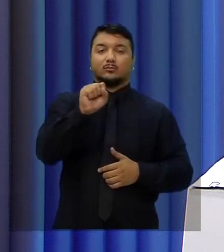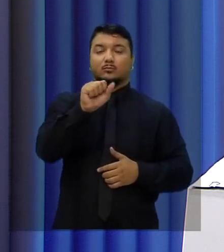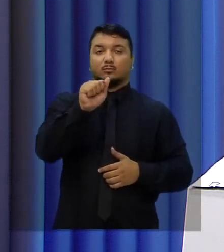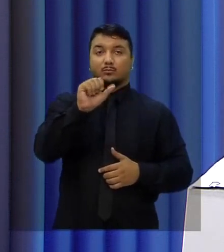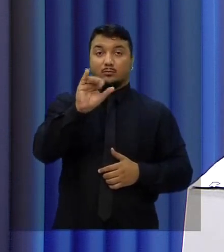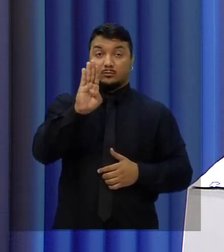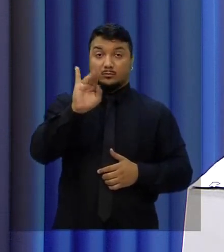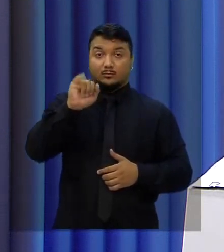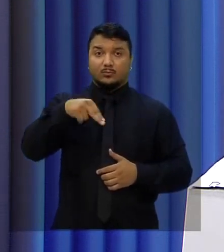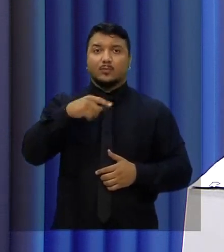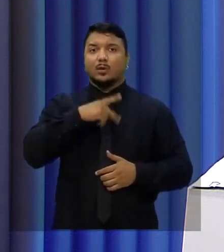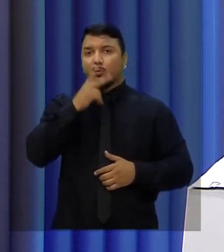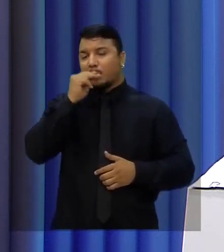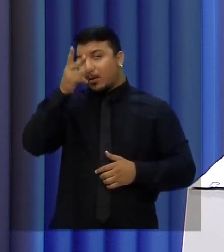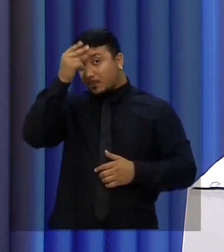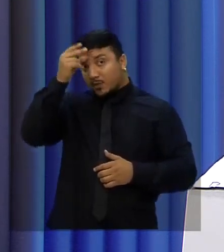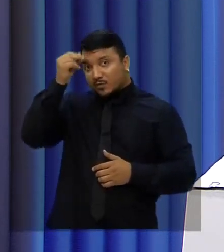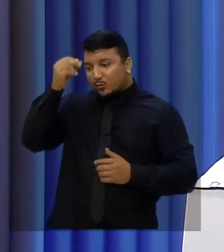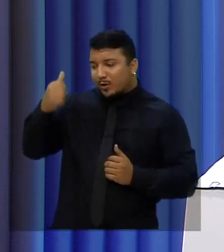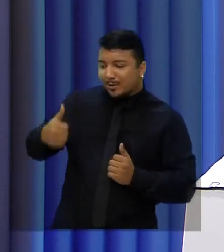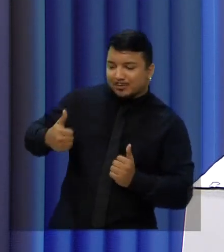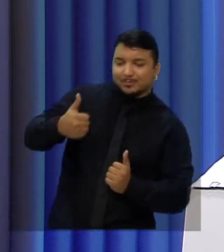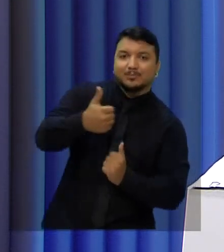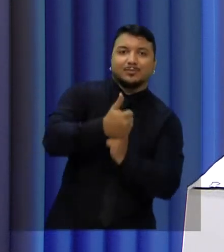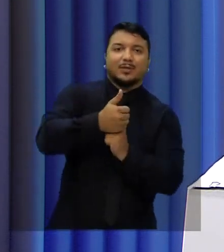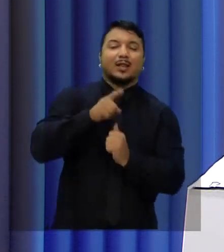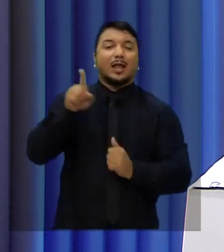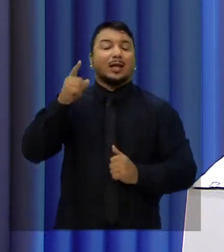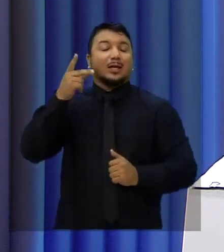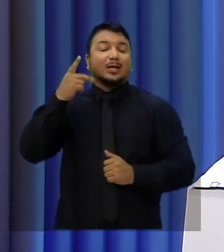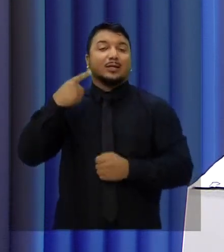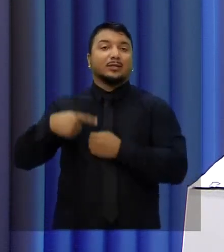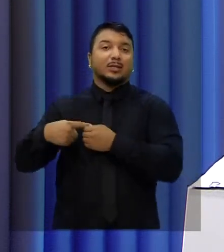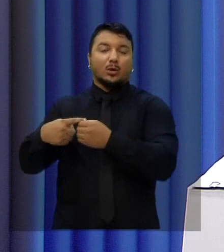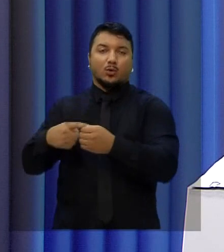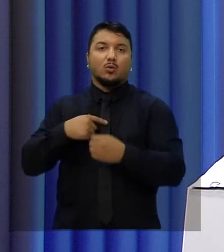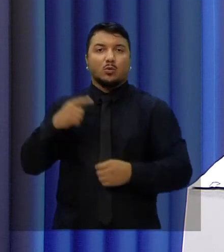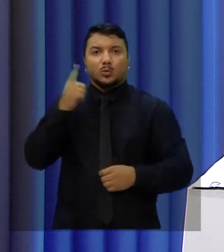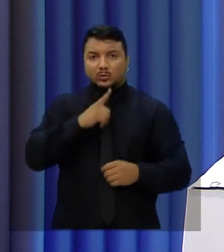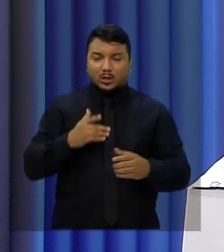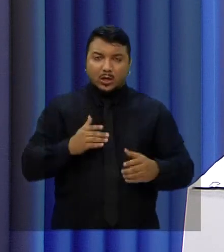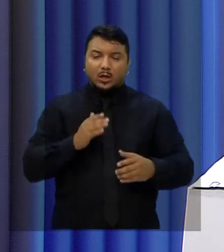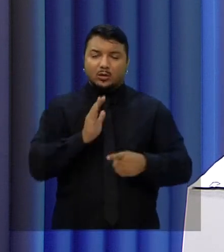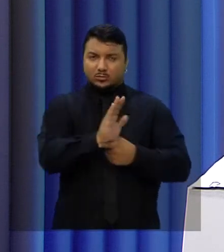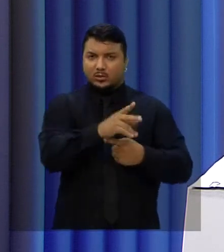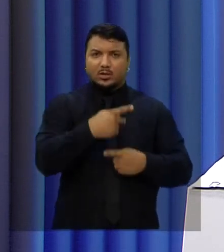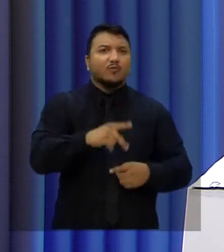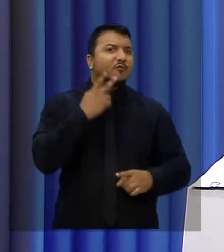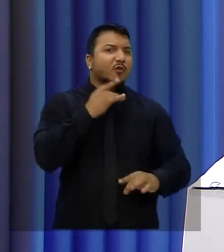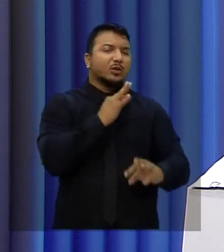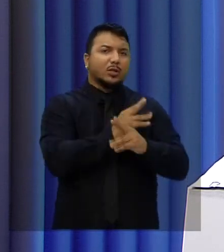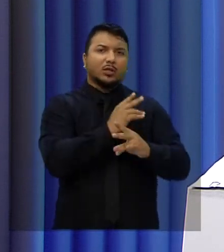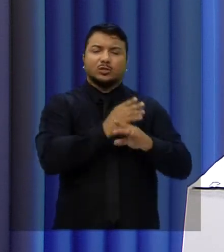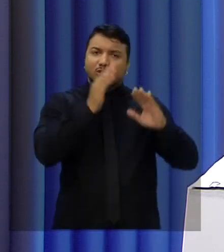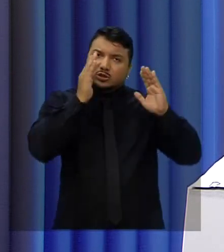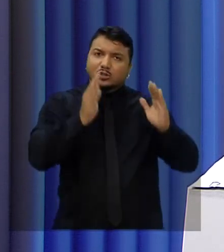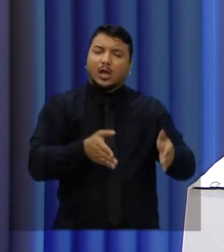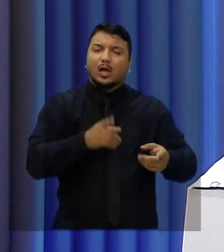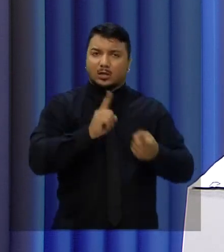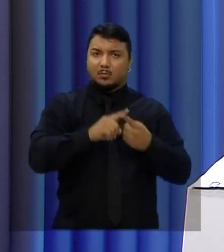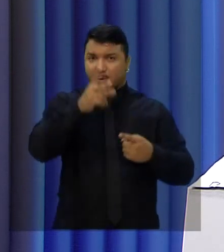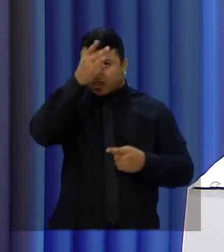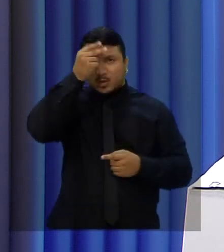que está ajudando a desafogar e atender gente do interior. Se eu pude fazer isso por Fortaleza e pude, enquanto